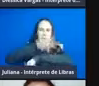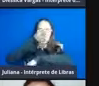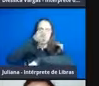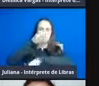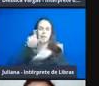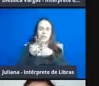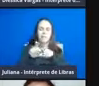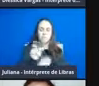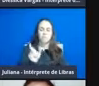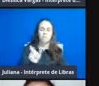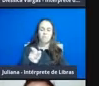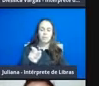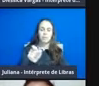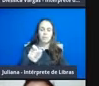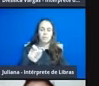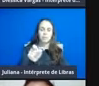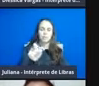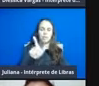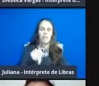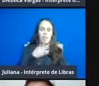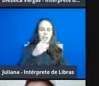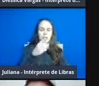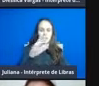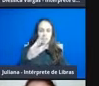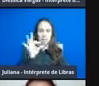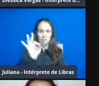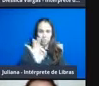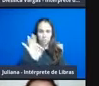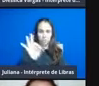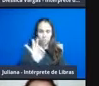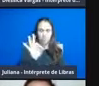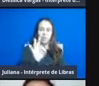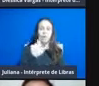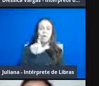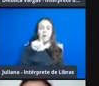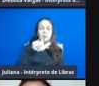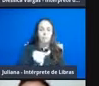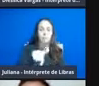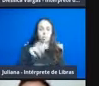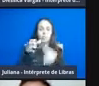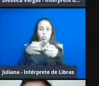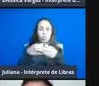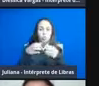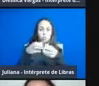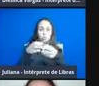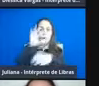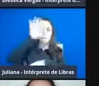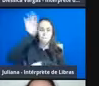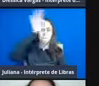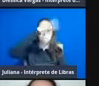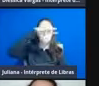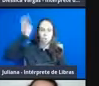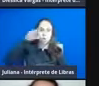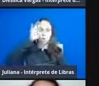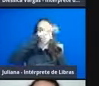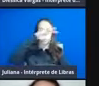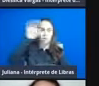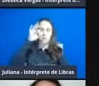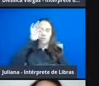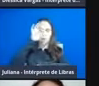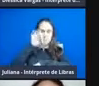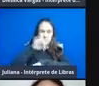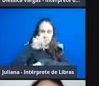os iminópteros, com 13%, depois, o grupo das moscas e dos mosquitos, com 12%,